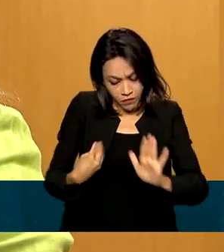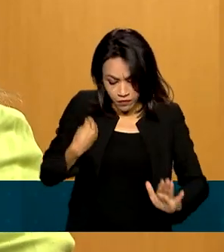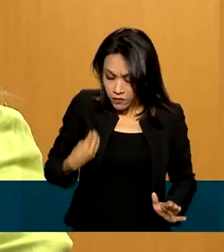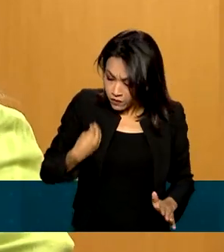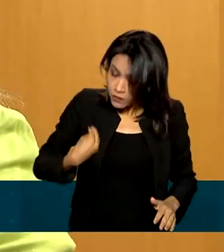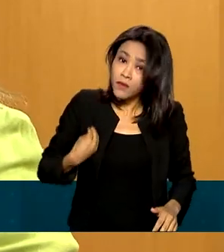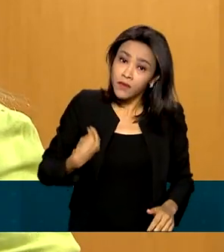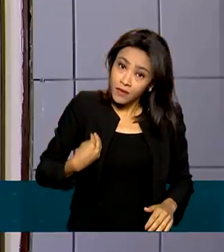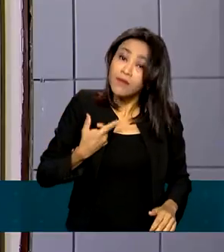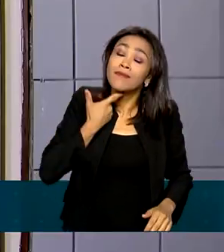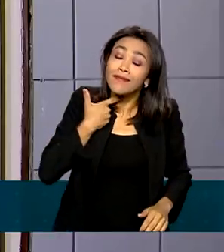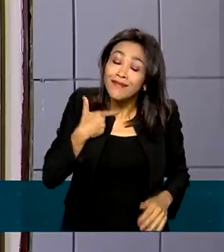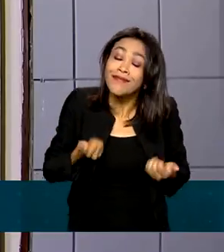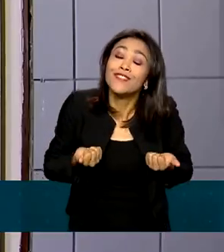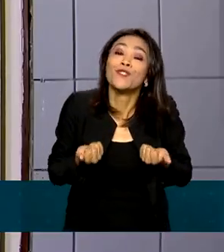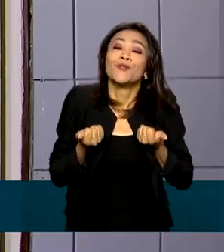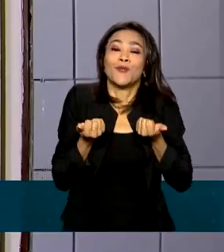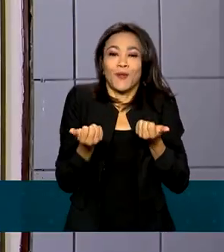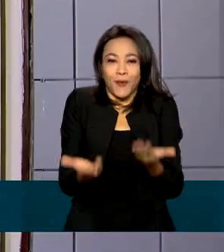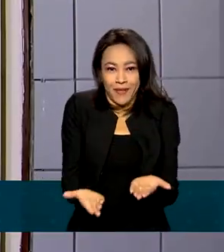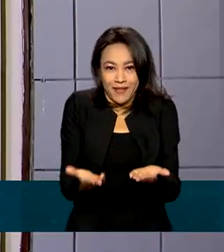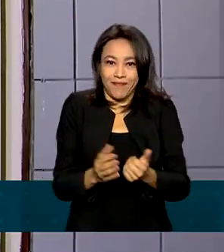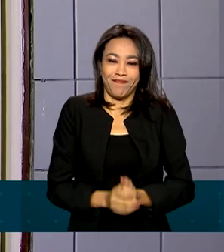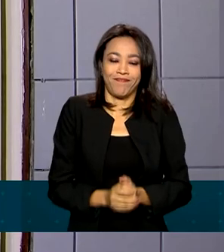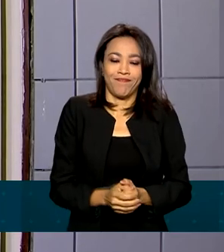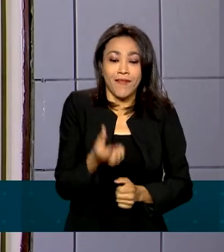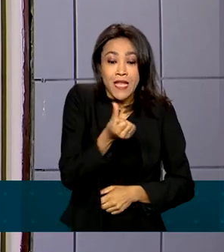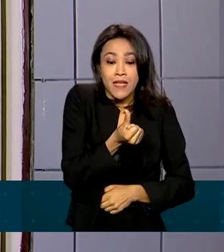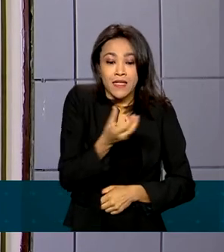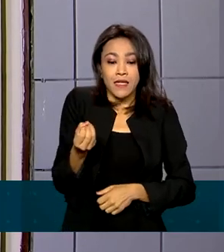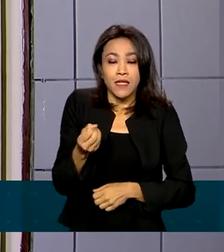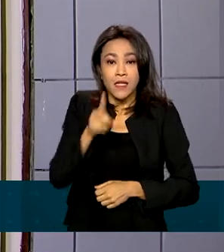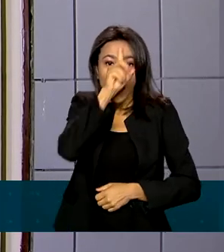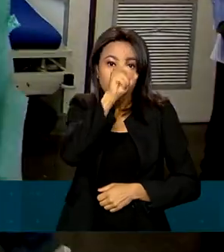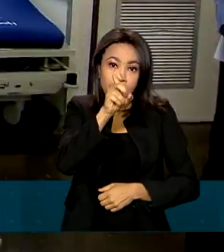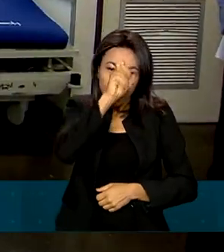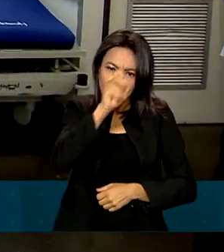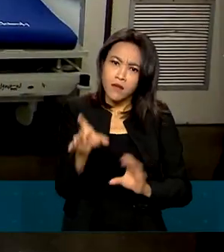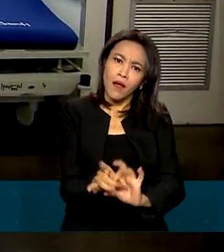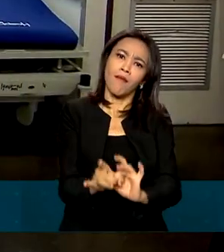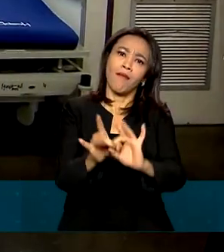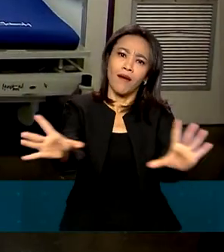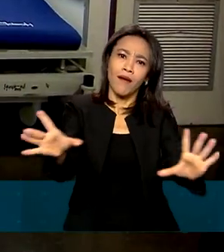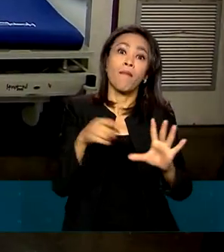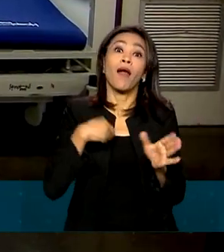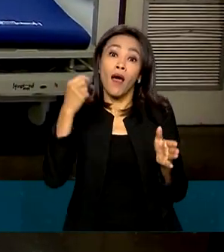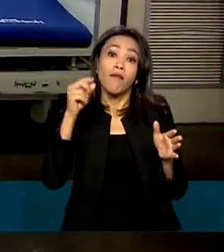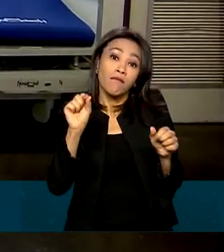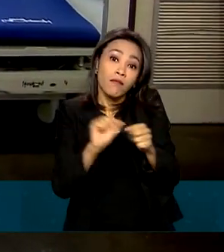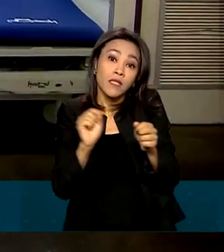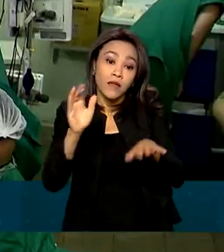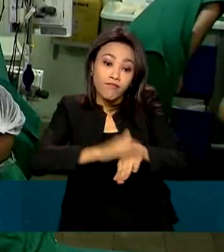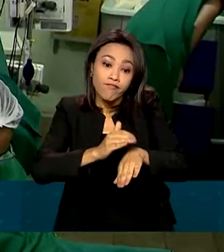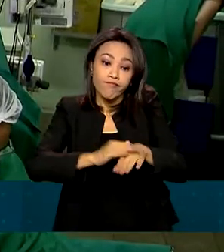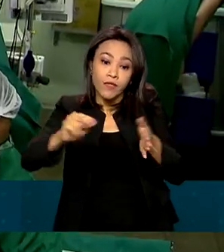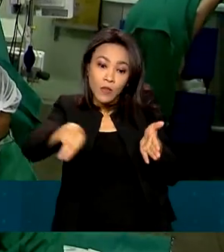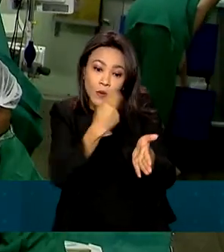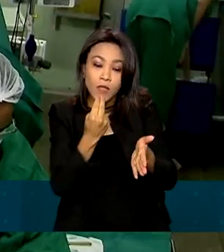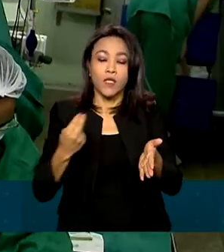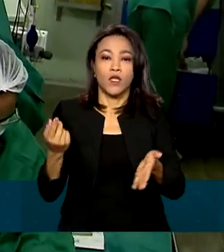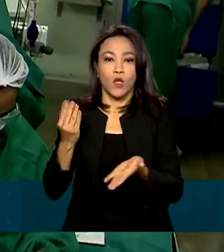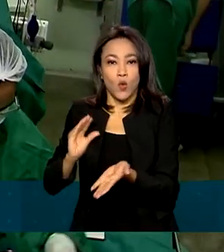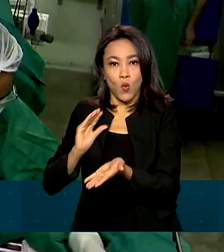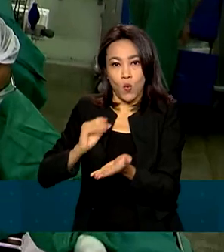o desejo de ser doador. No total, 600 hospitais estão autorizados a fazer esse tipo de cirurgia e o investimento do governo